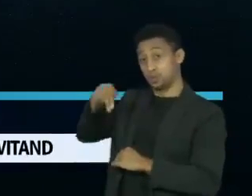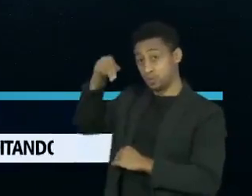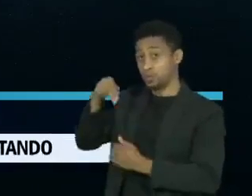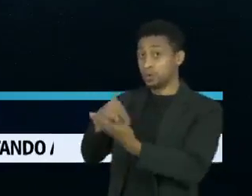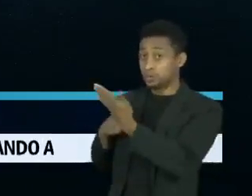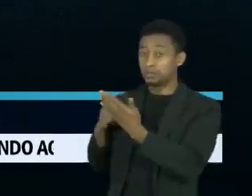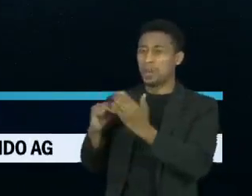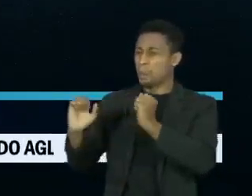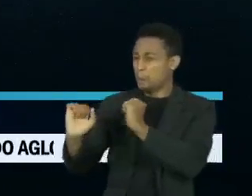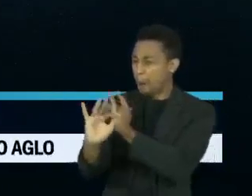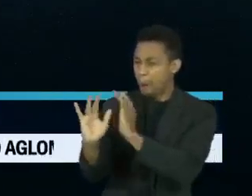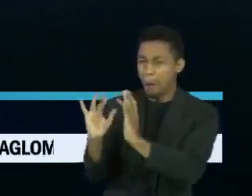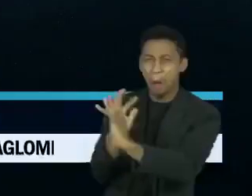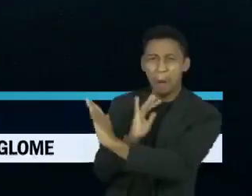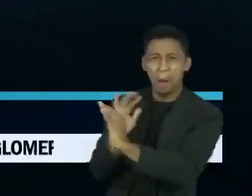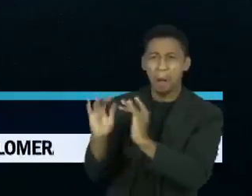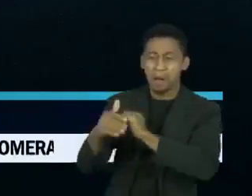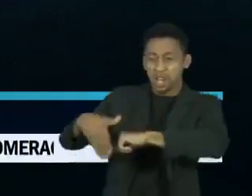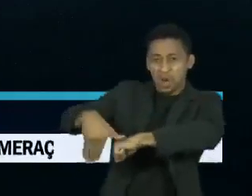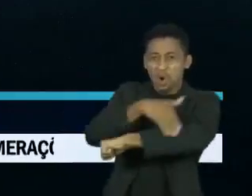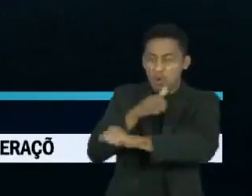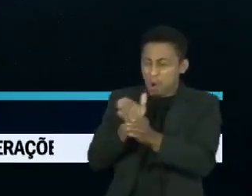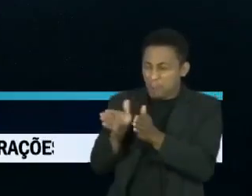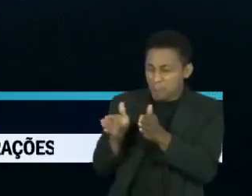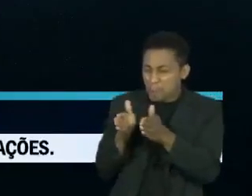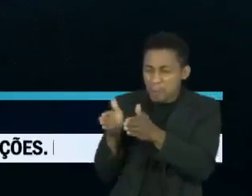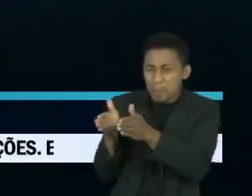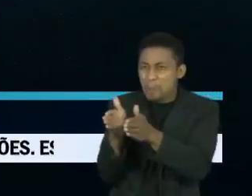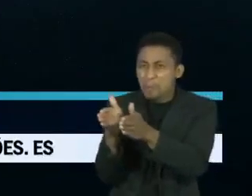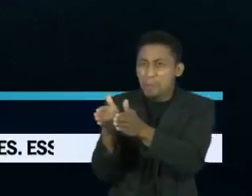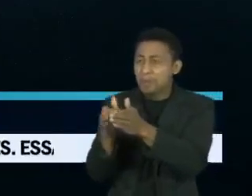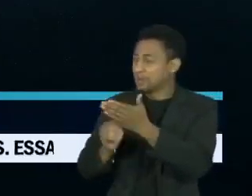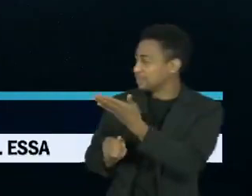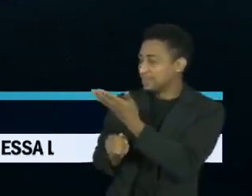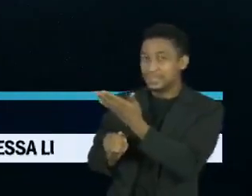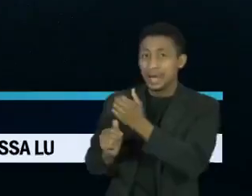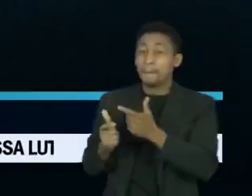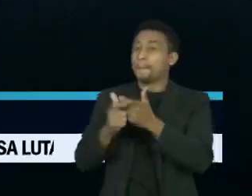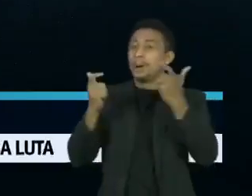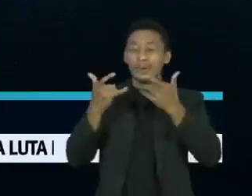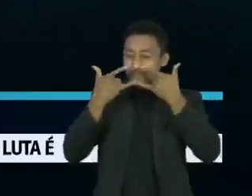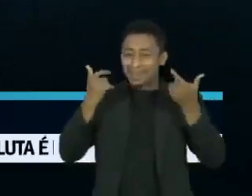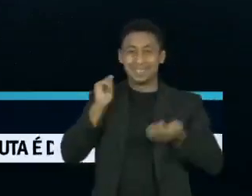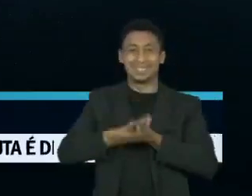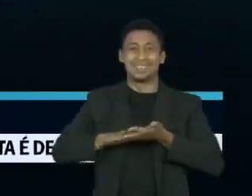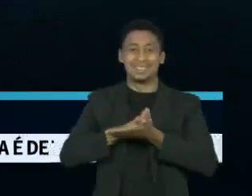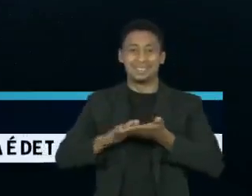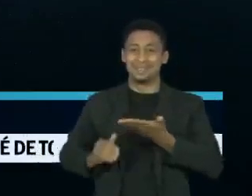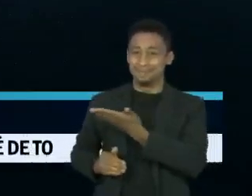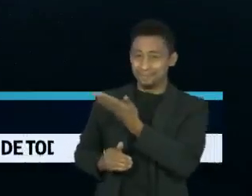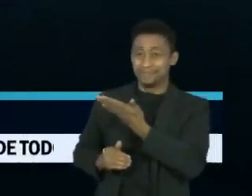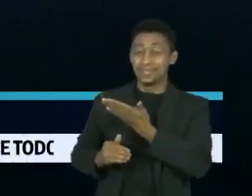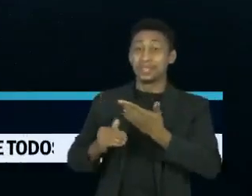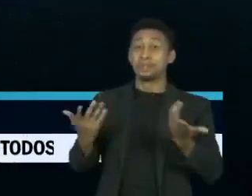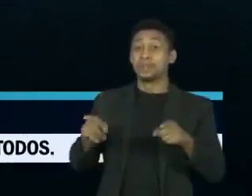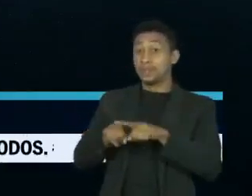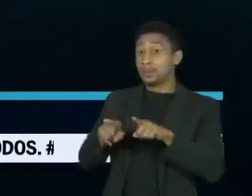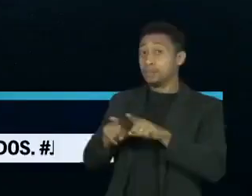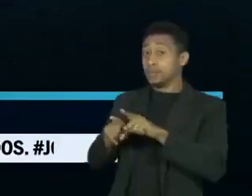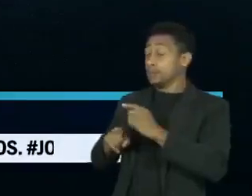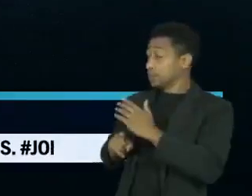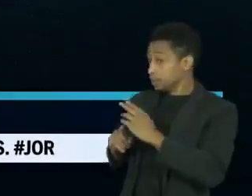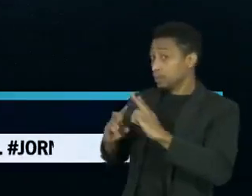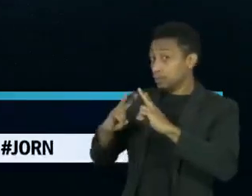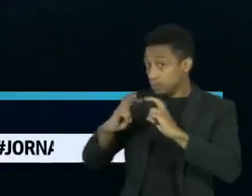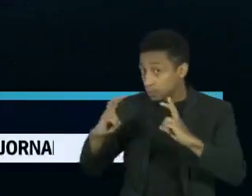multidão tomou conta dessa rua estreita. Quase todo mundo estava sem máscara. Em Florianópolis, a Vigilância